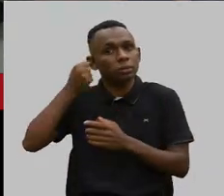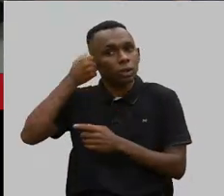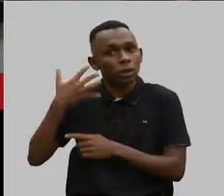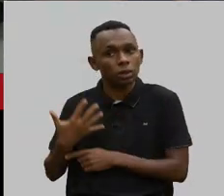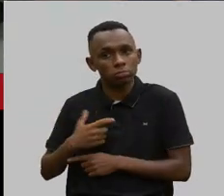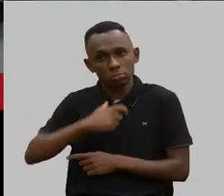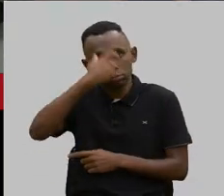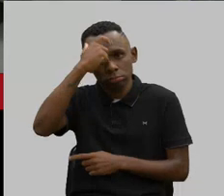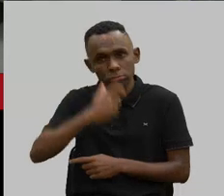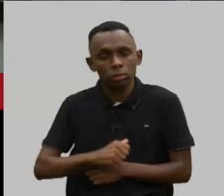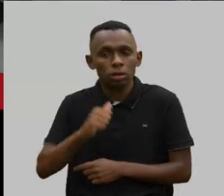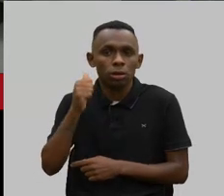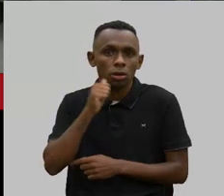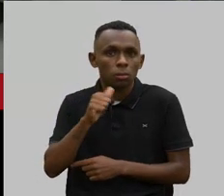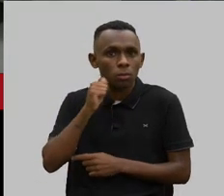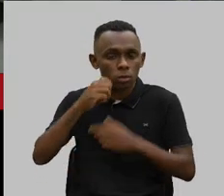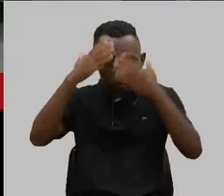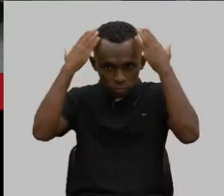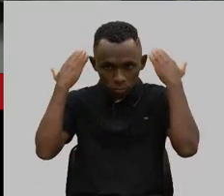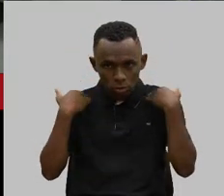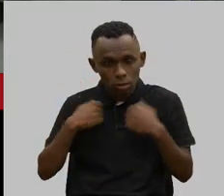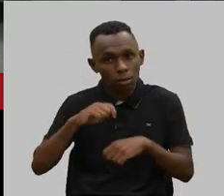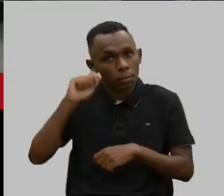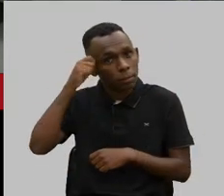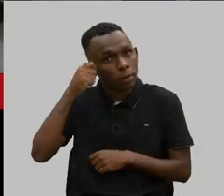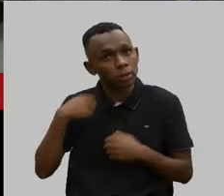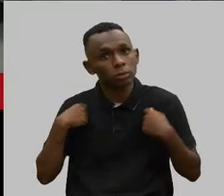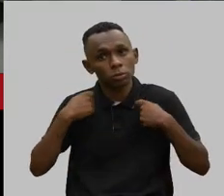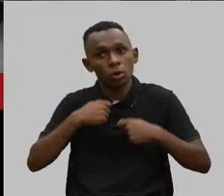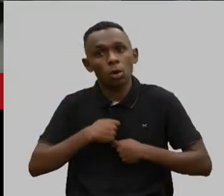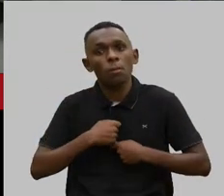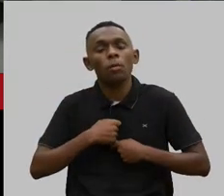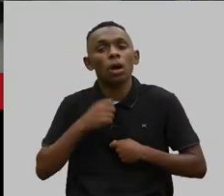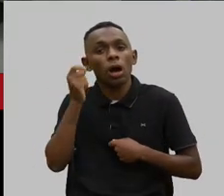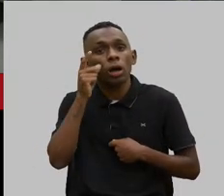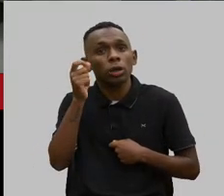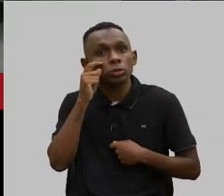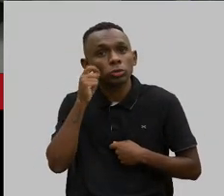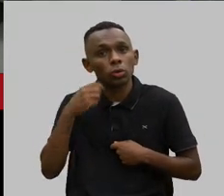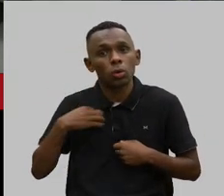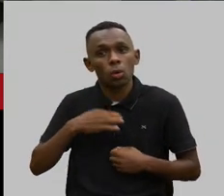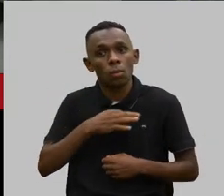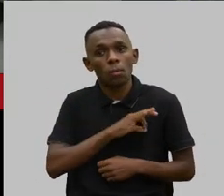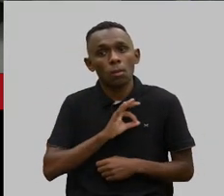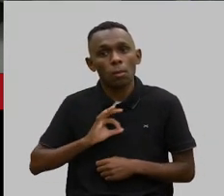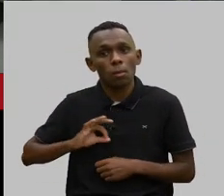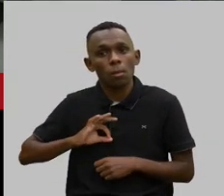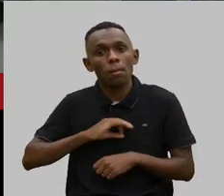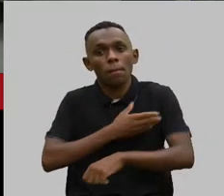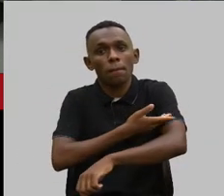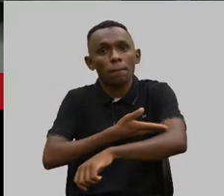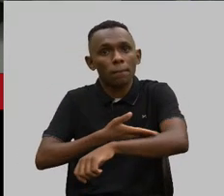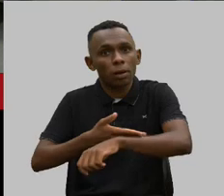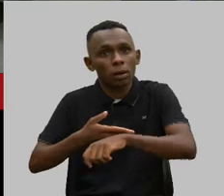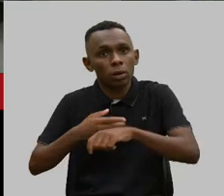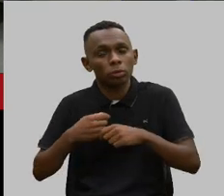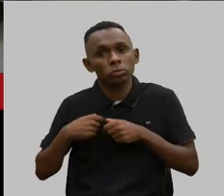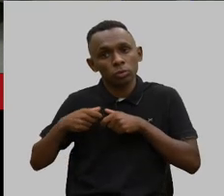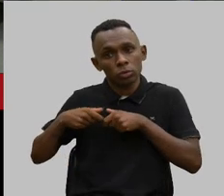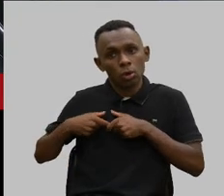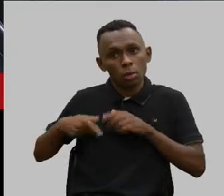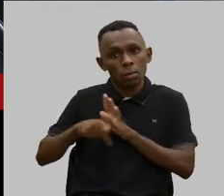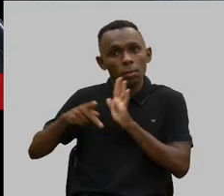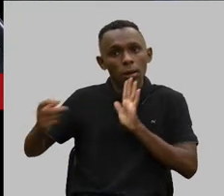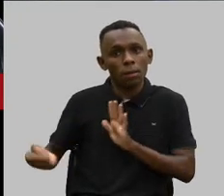sou uma mulher de cabelo preto, estou com uma blusa azul, com manchinhas brancas, com um broxinho da OAB, que hoje eu